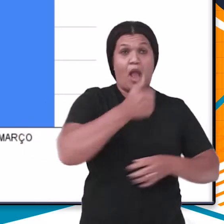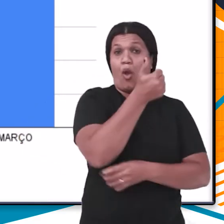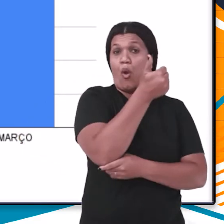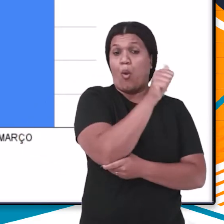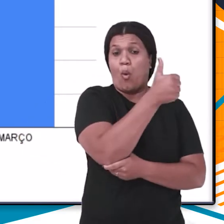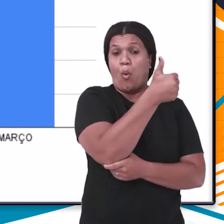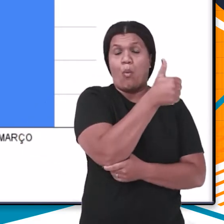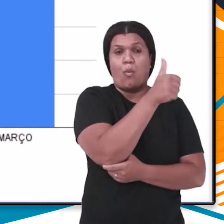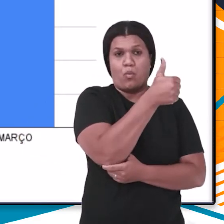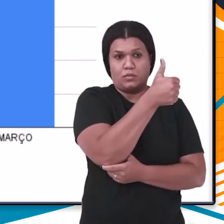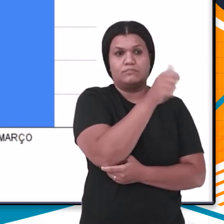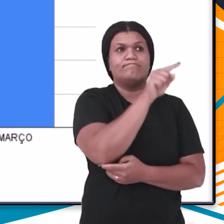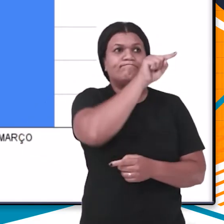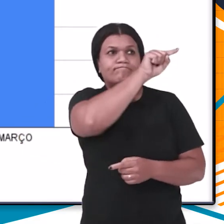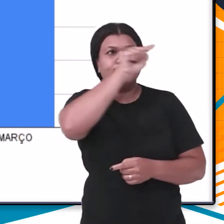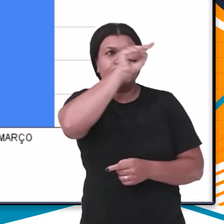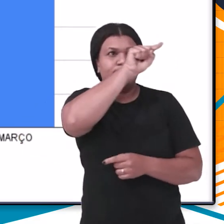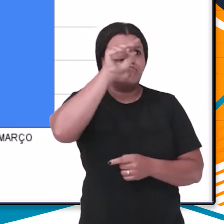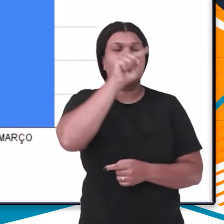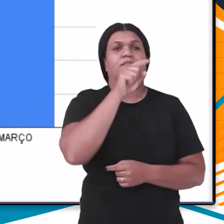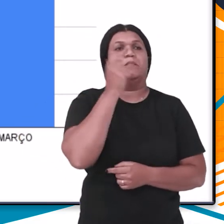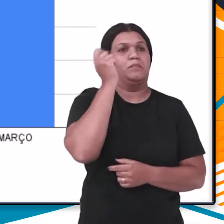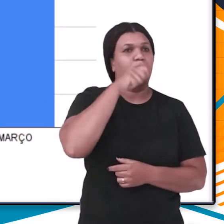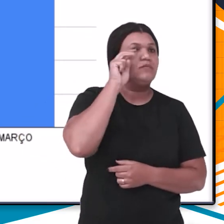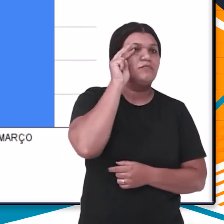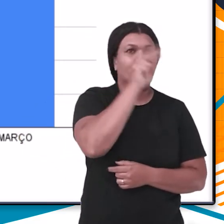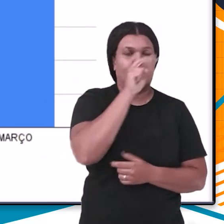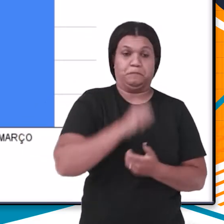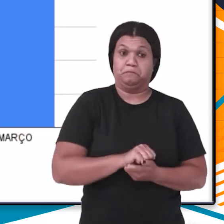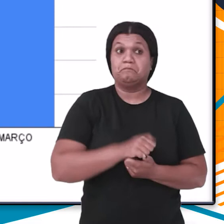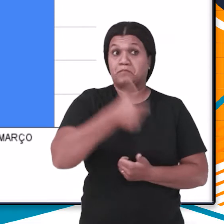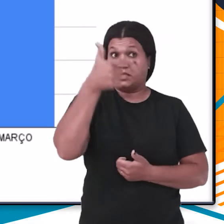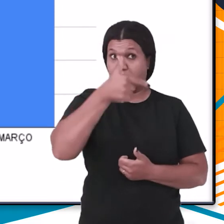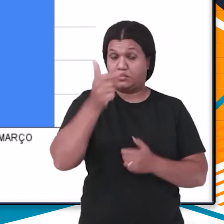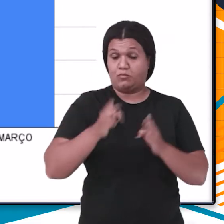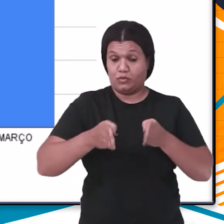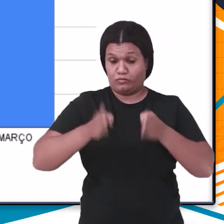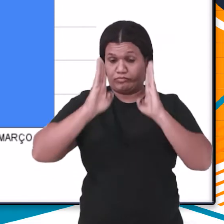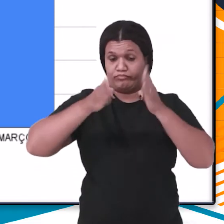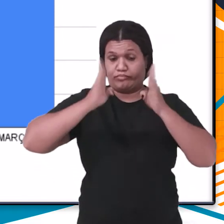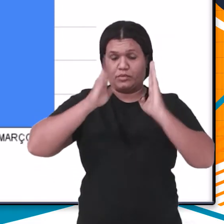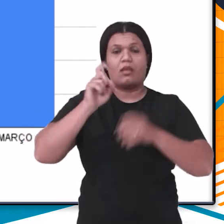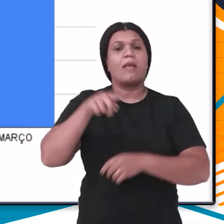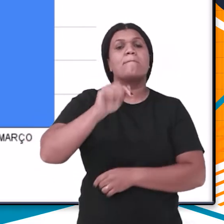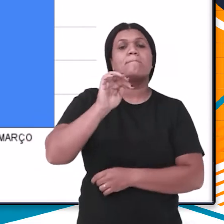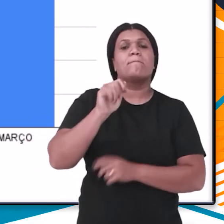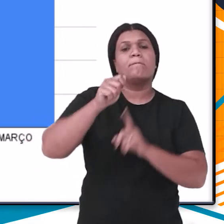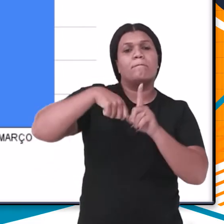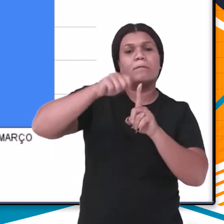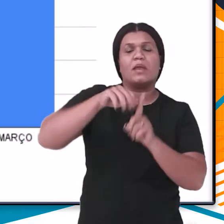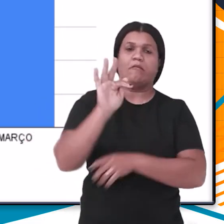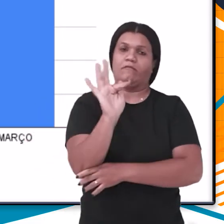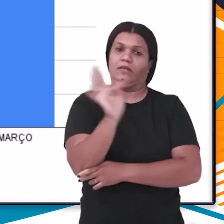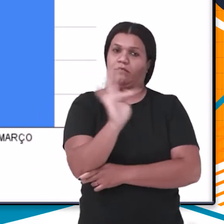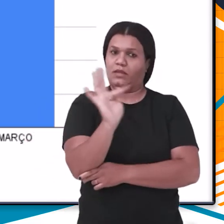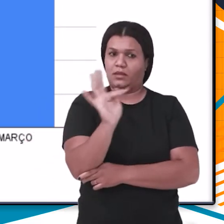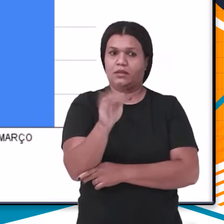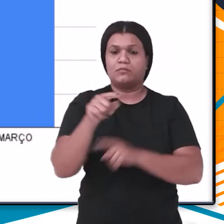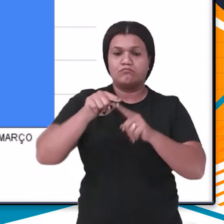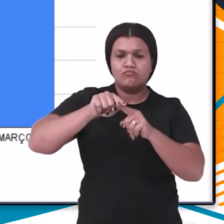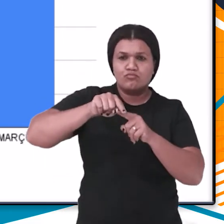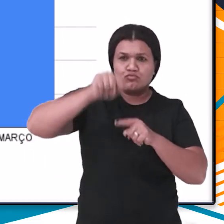11. Está marcada no eixo vertical. A segunda coluna do gráfico se refere ao mês de